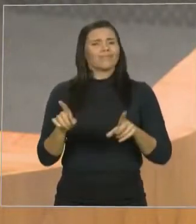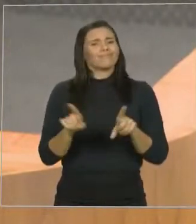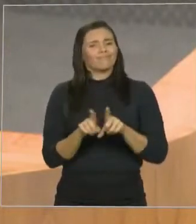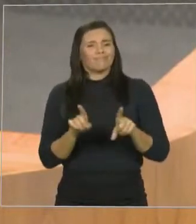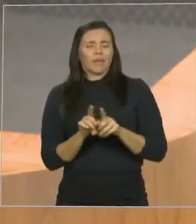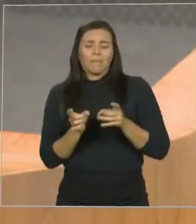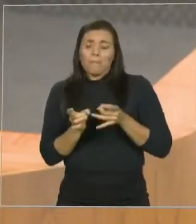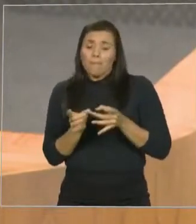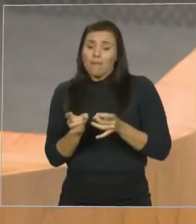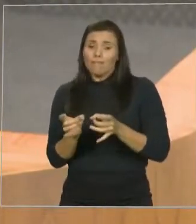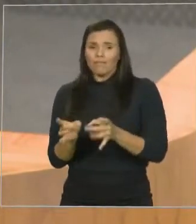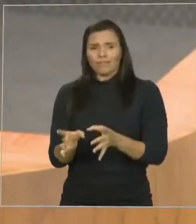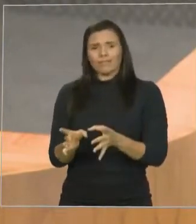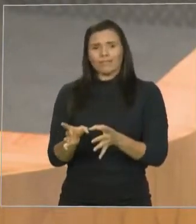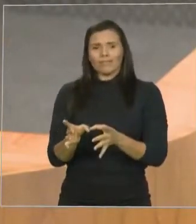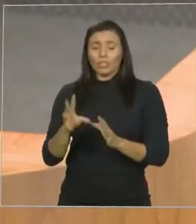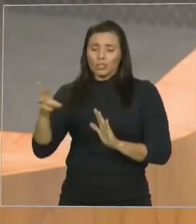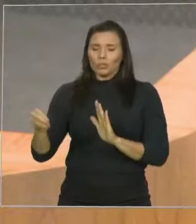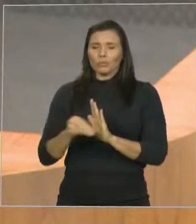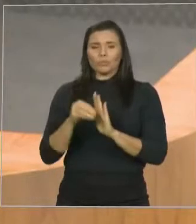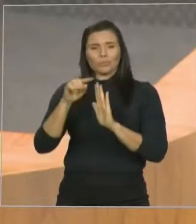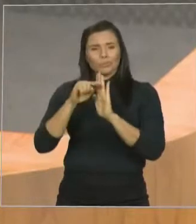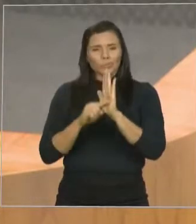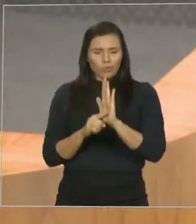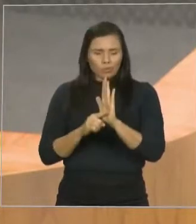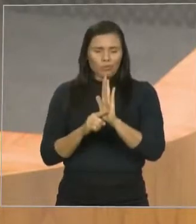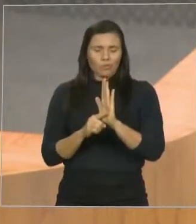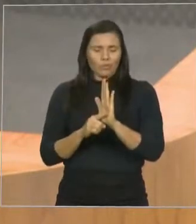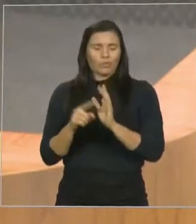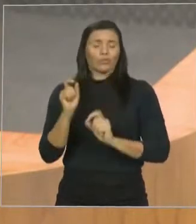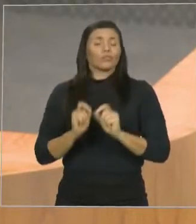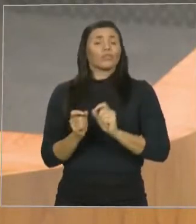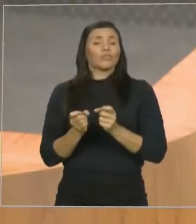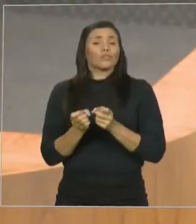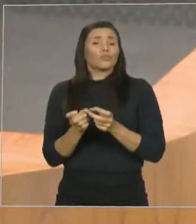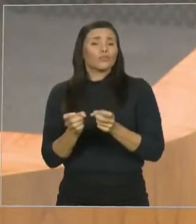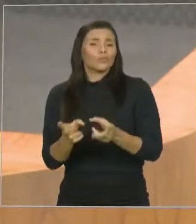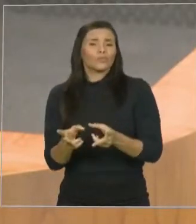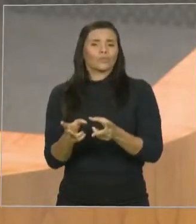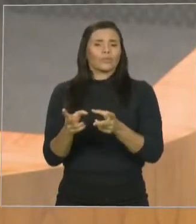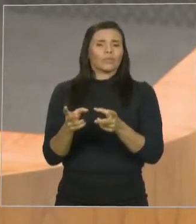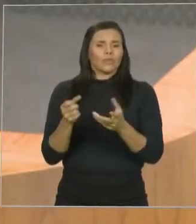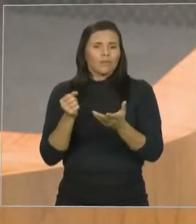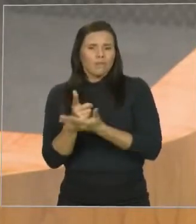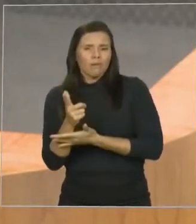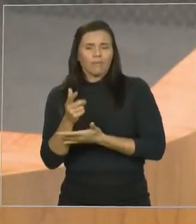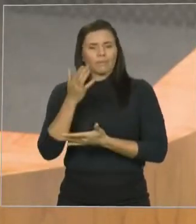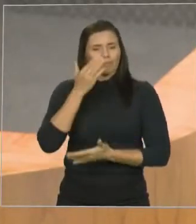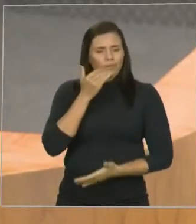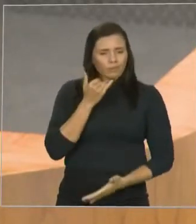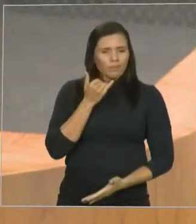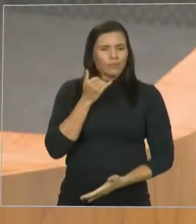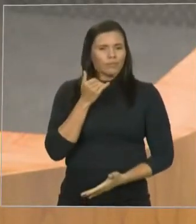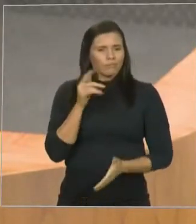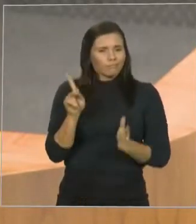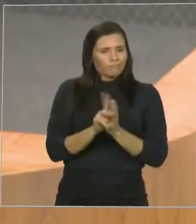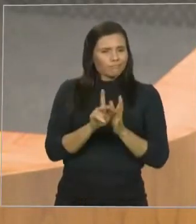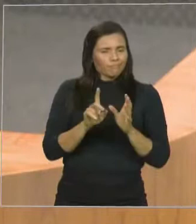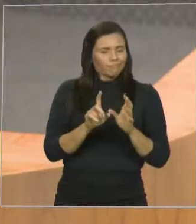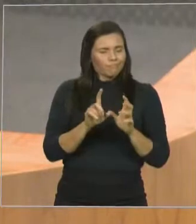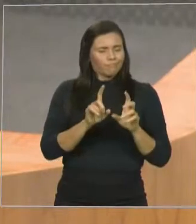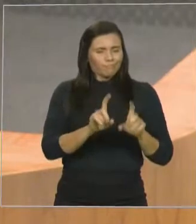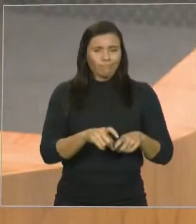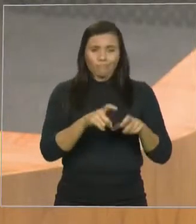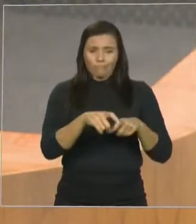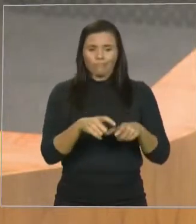alimentos, e nós tivemos testemunhos, testemunho de agricultores familiares, que suas rendas aumentaram